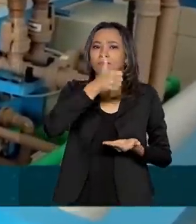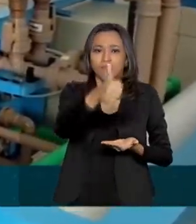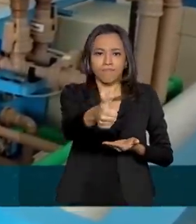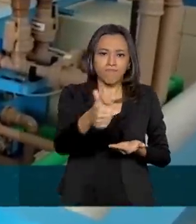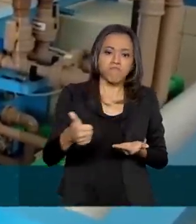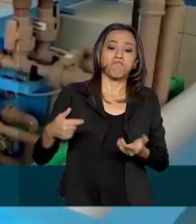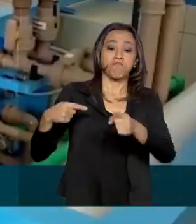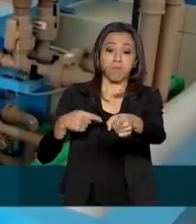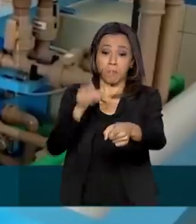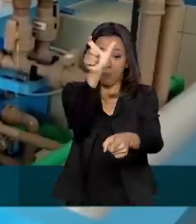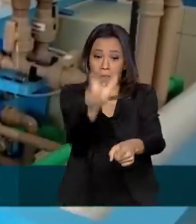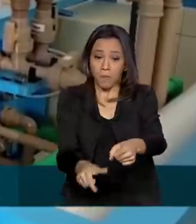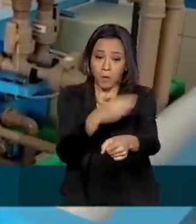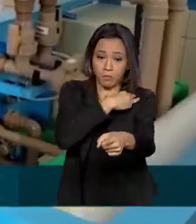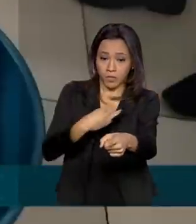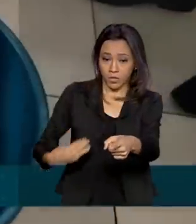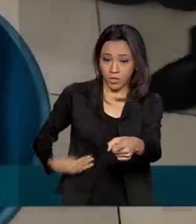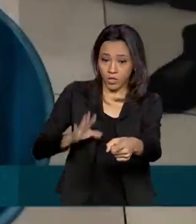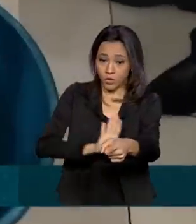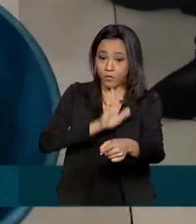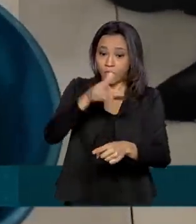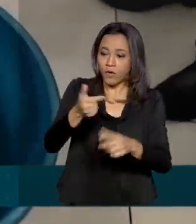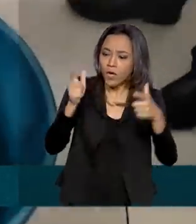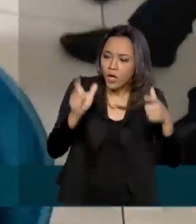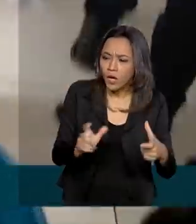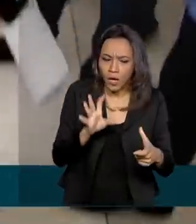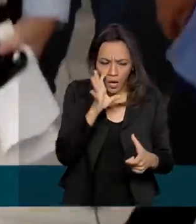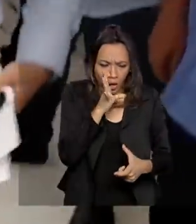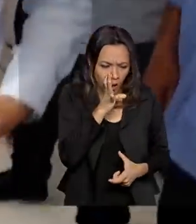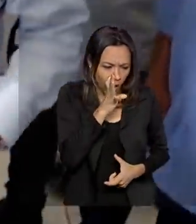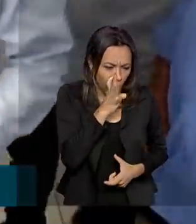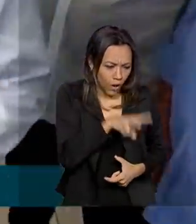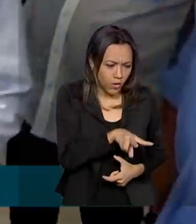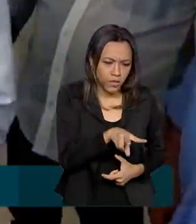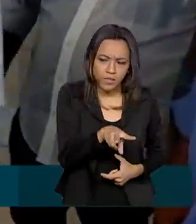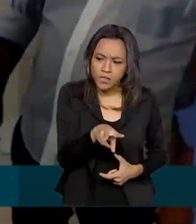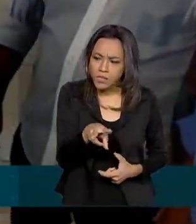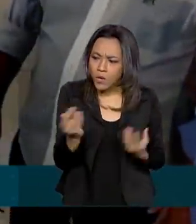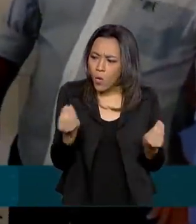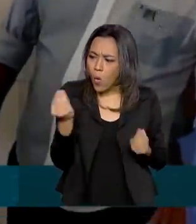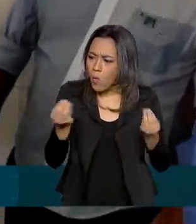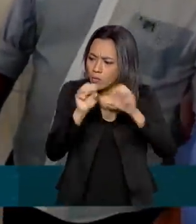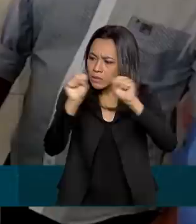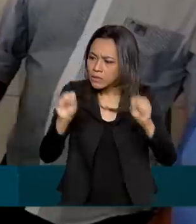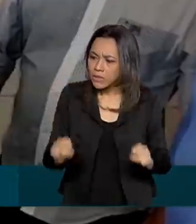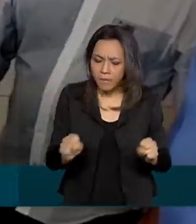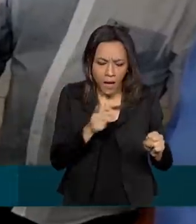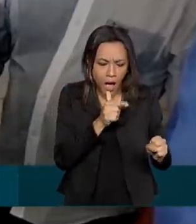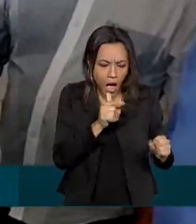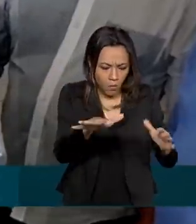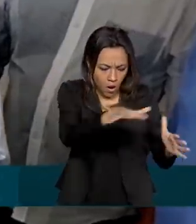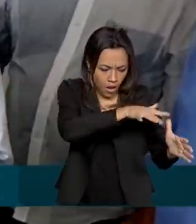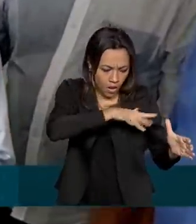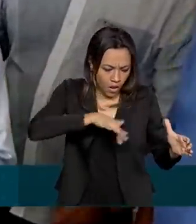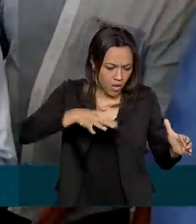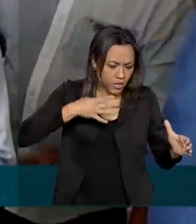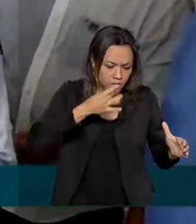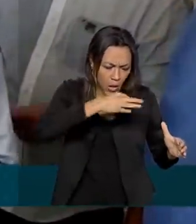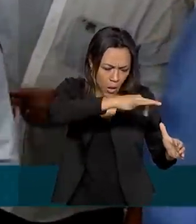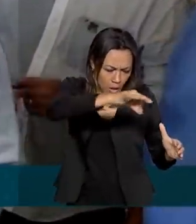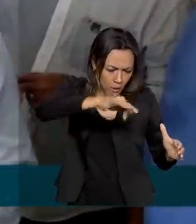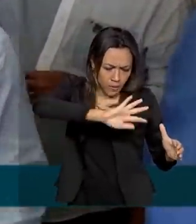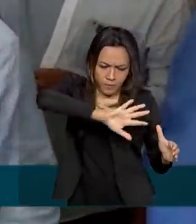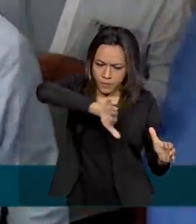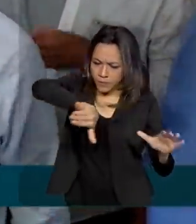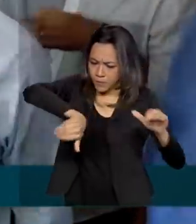desenvolvimento regional foi até uma dessas estações para conhecer o sistema de dessalinização, que faz parte do programa